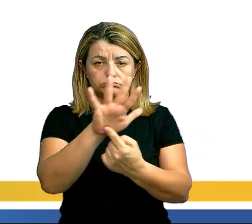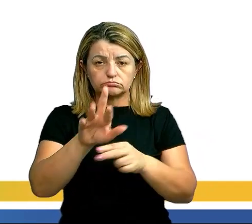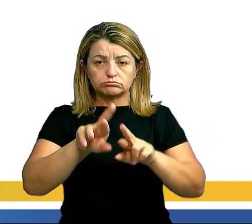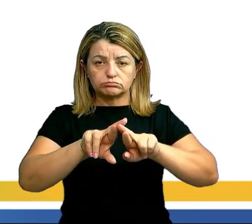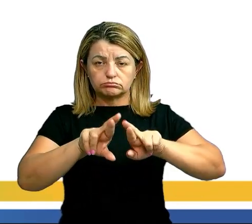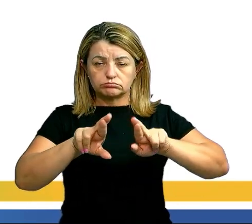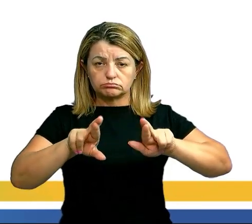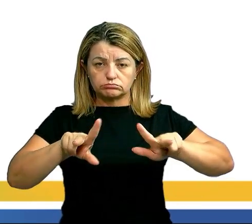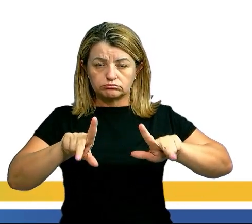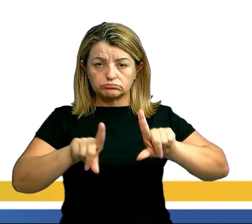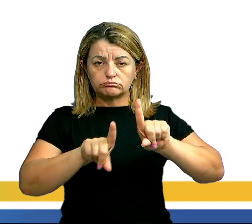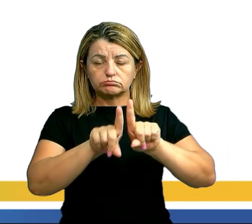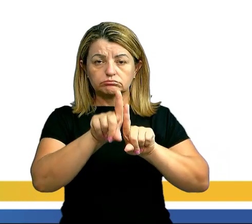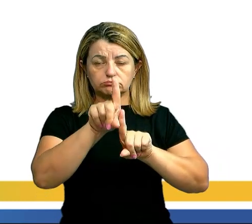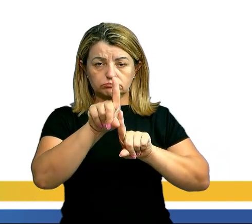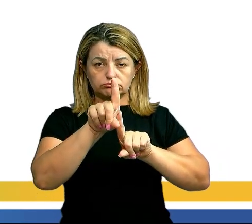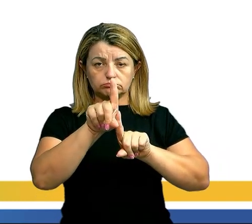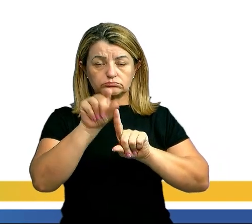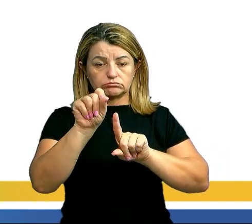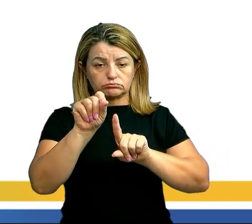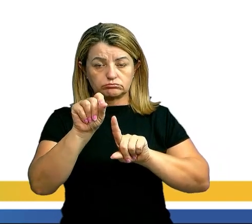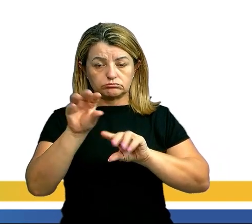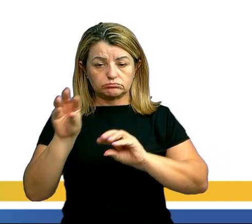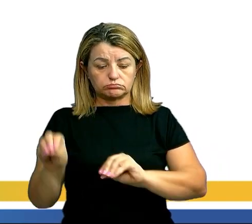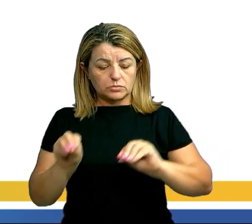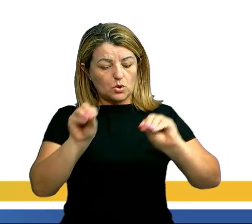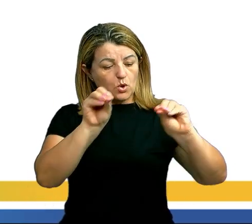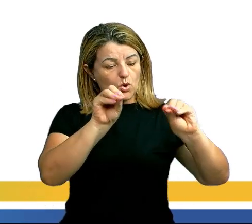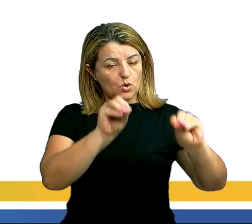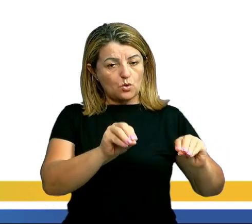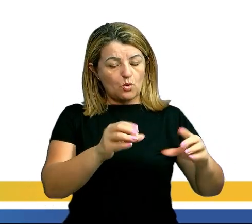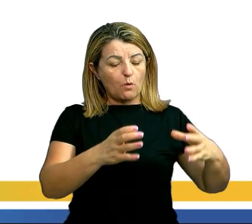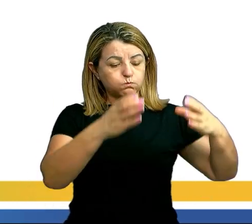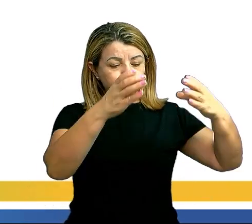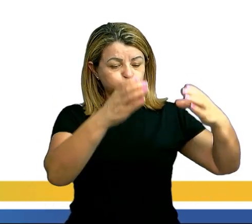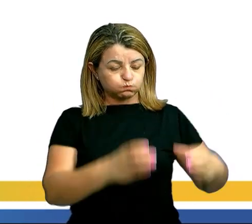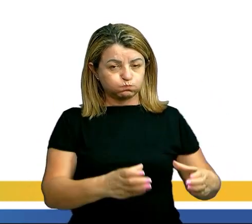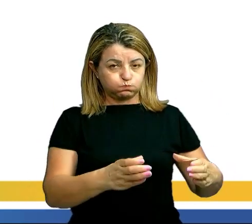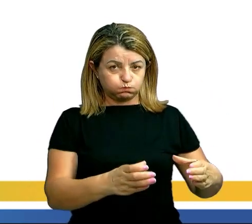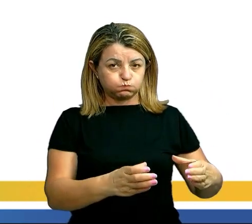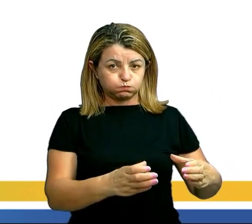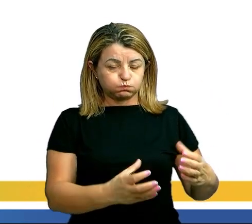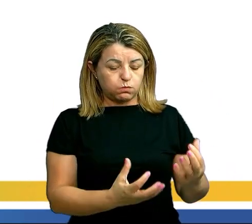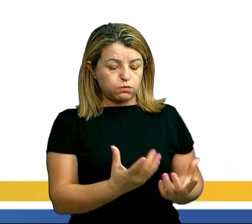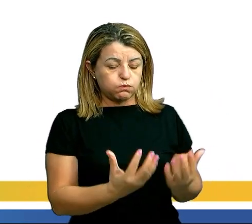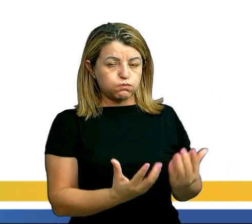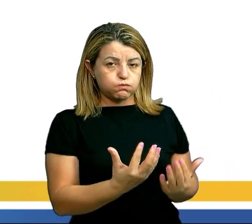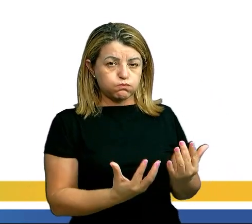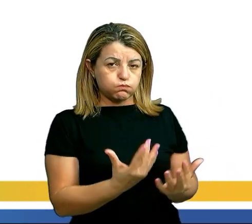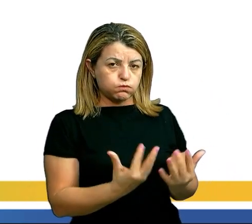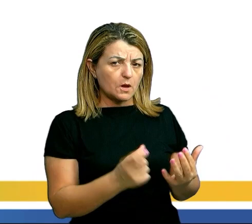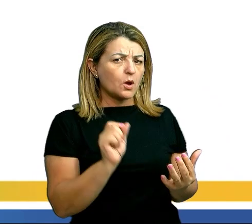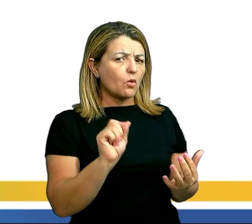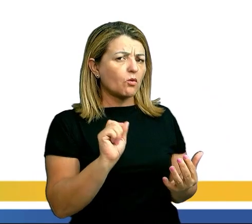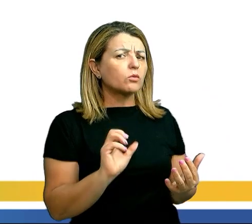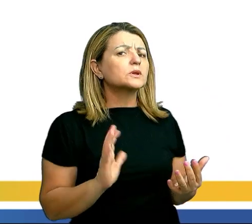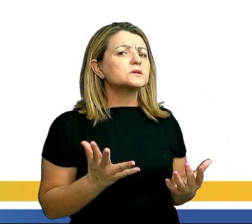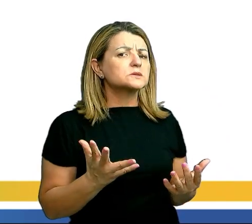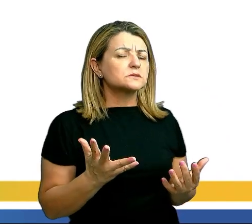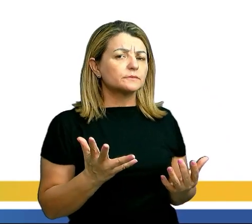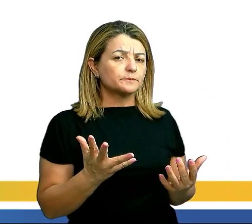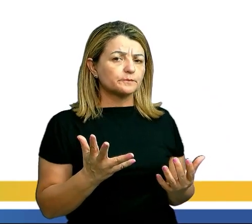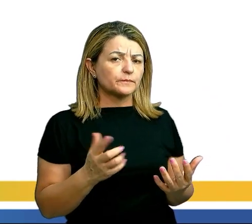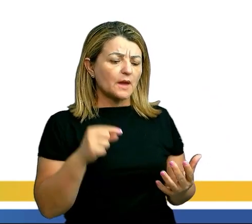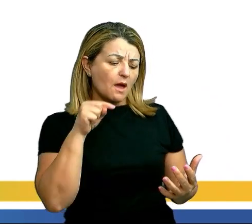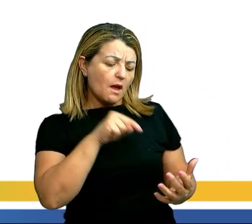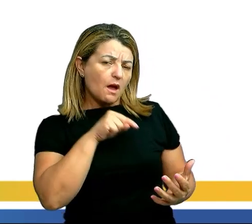sólidos. Por exemplo, se você coloca uma panela no fogão para cozinhar determinada comida, o que é que acontece? Essa panela,